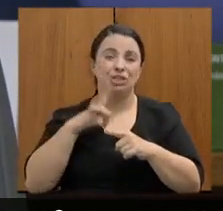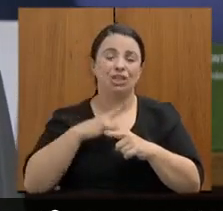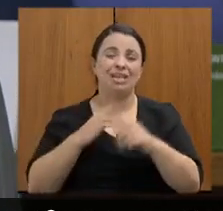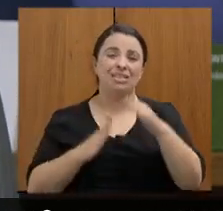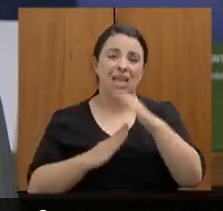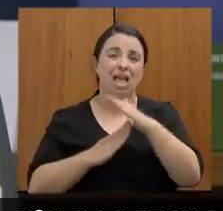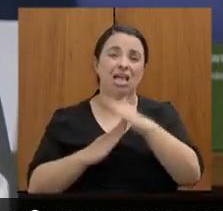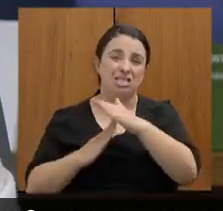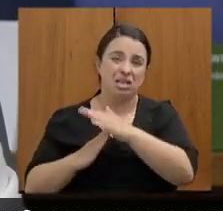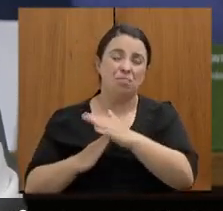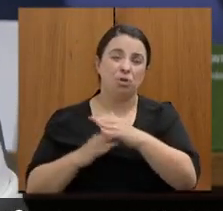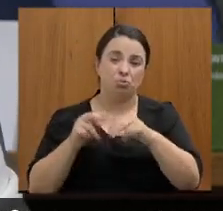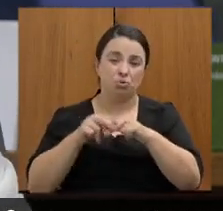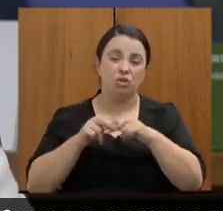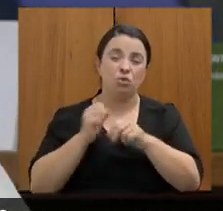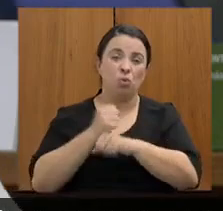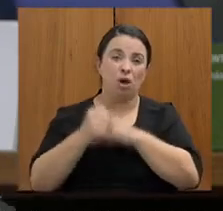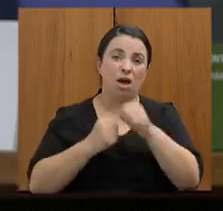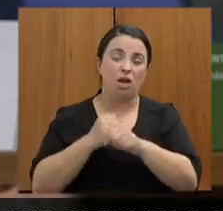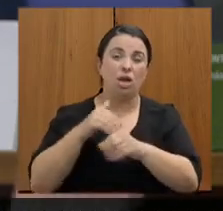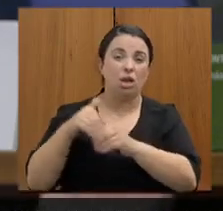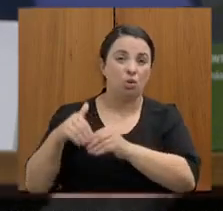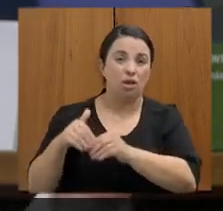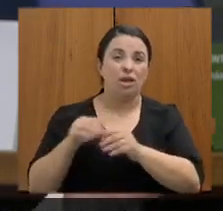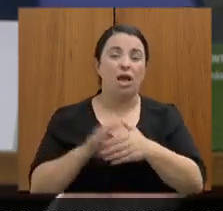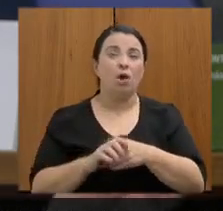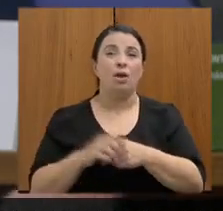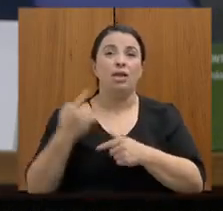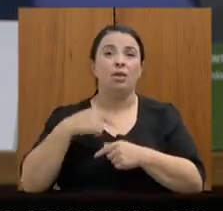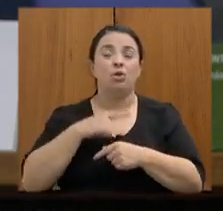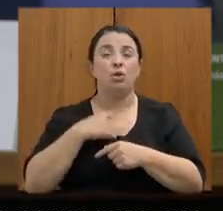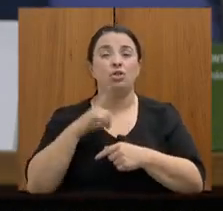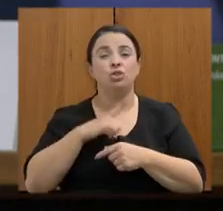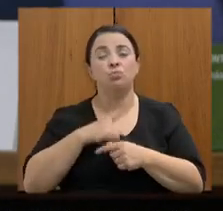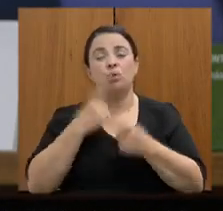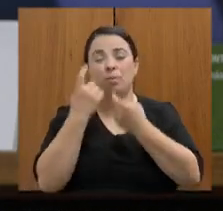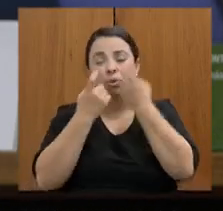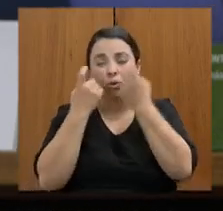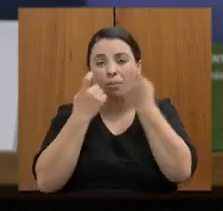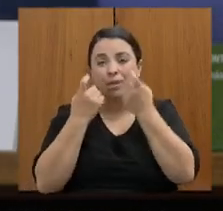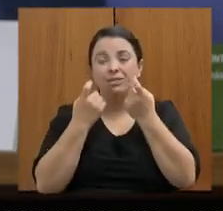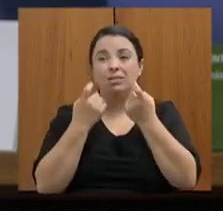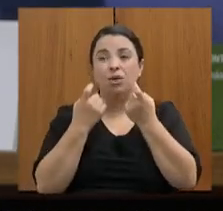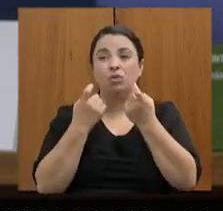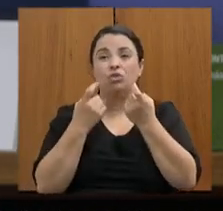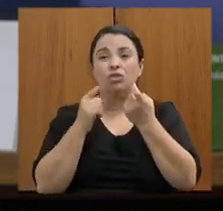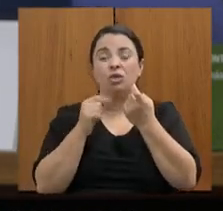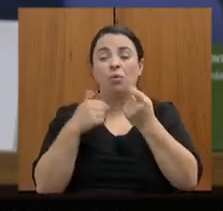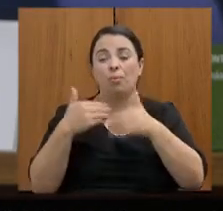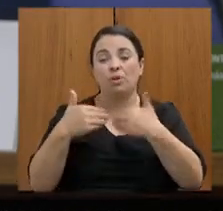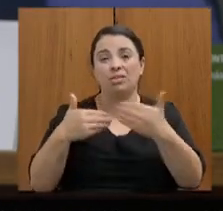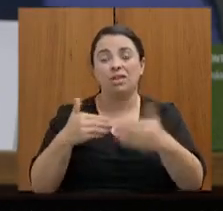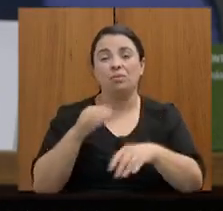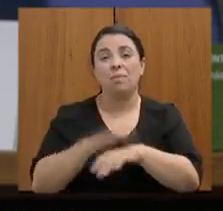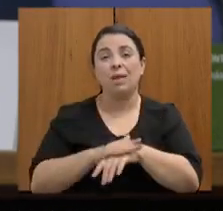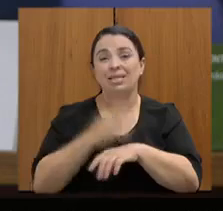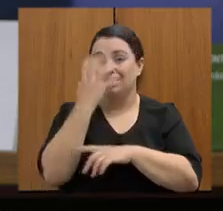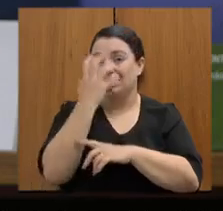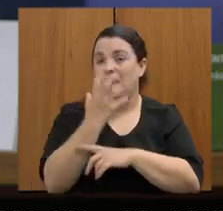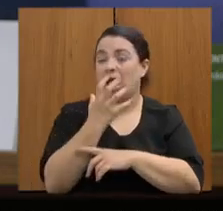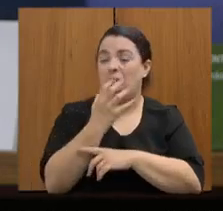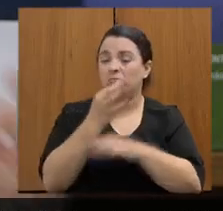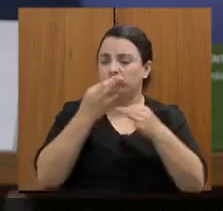gente nós tivemos uma preocupação muito grande em fazer o processo o mais cedre possível mas havia três